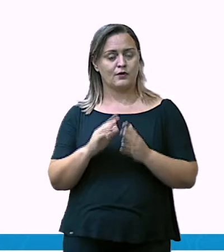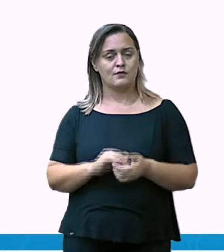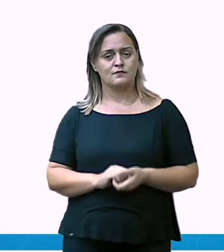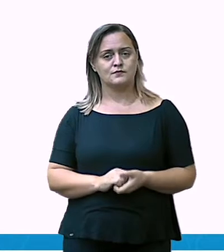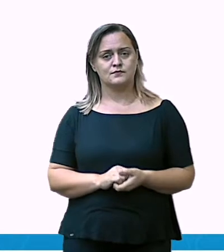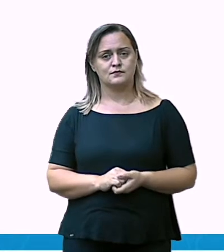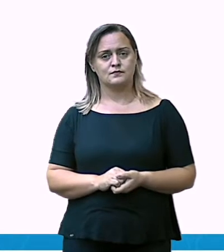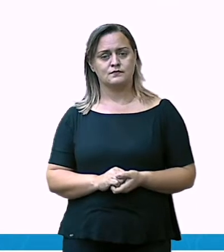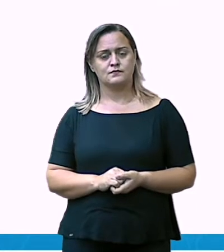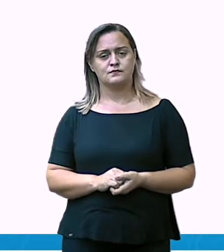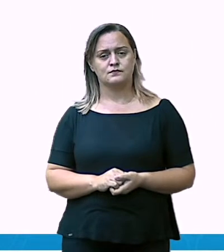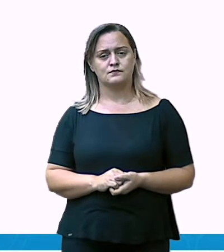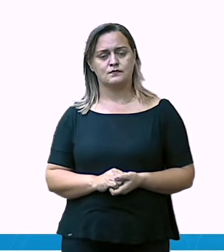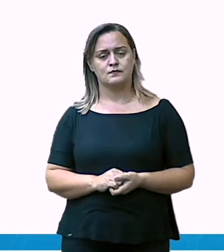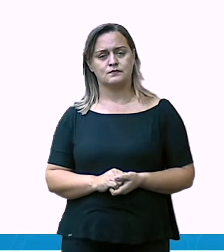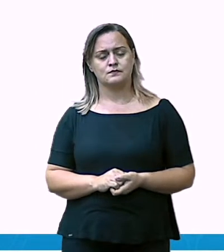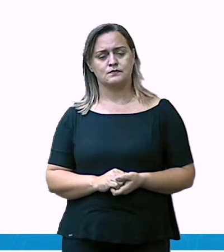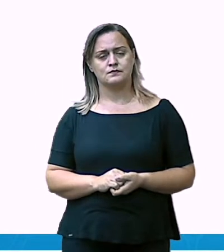Não.